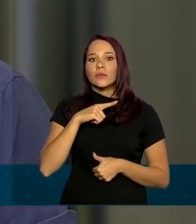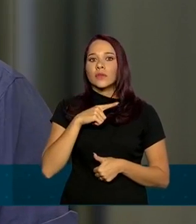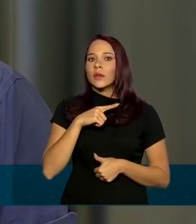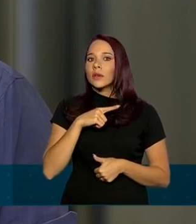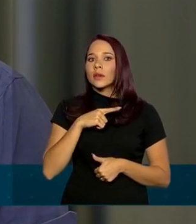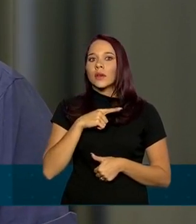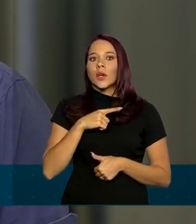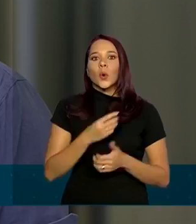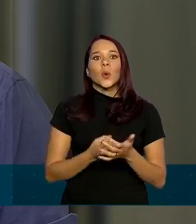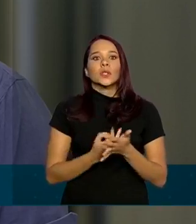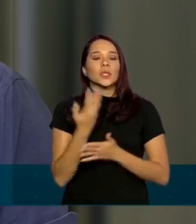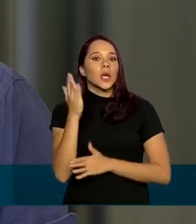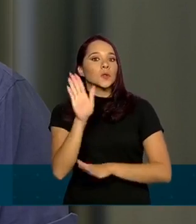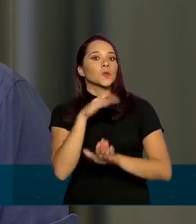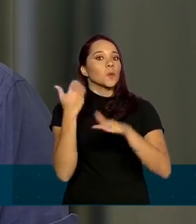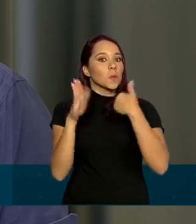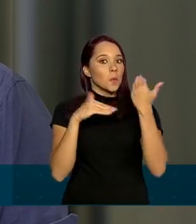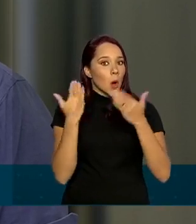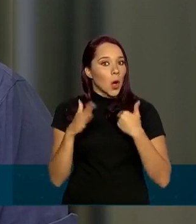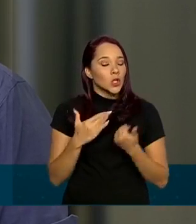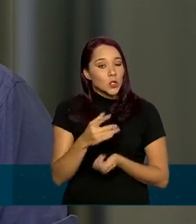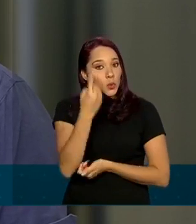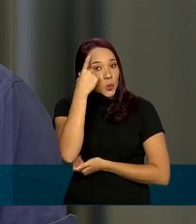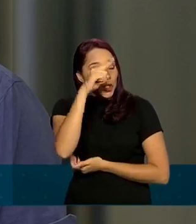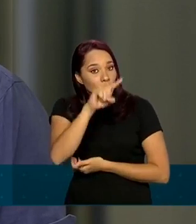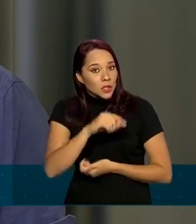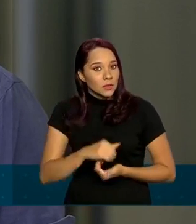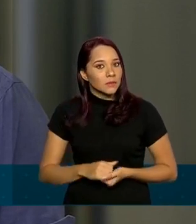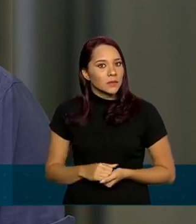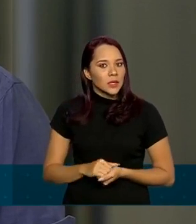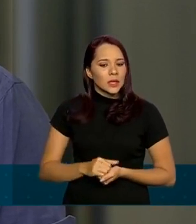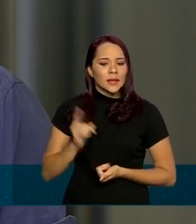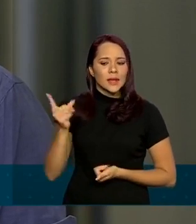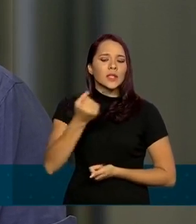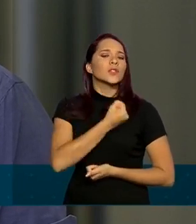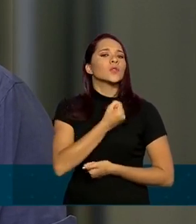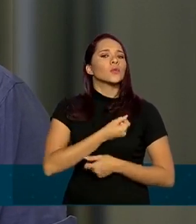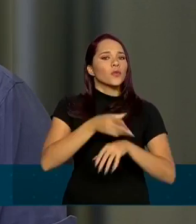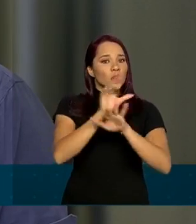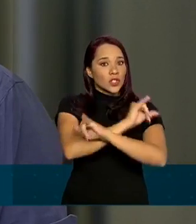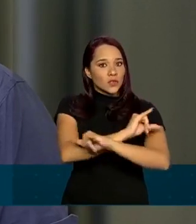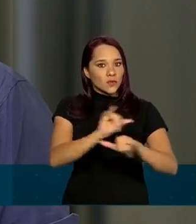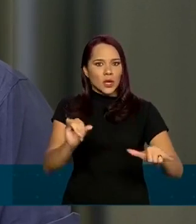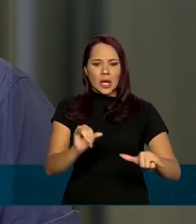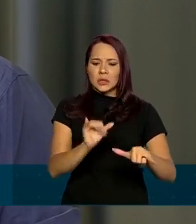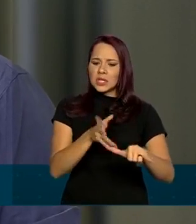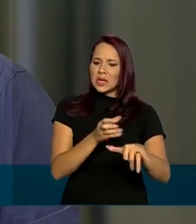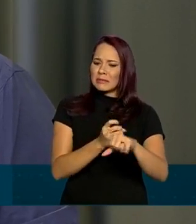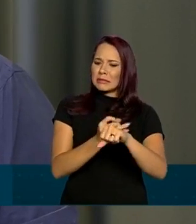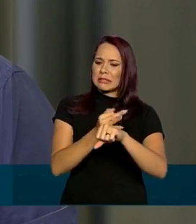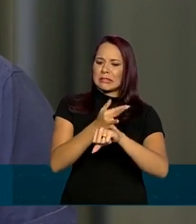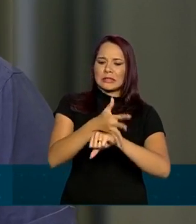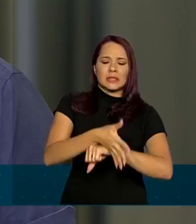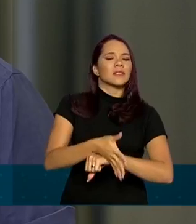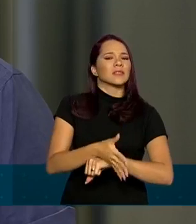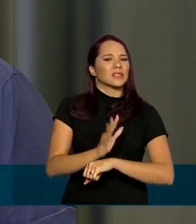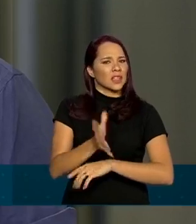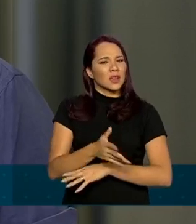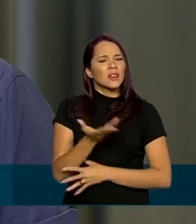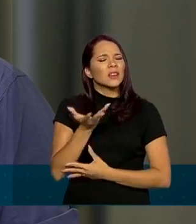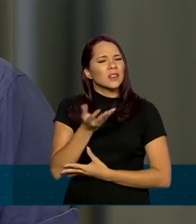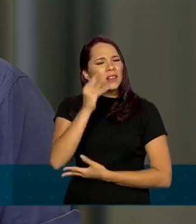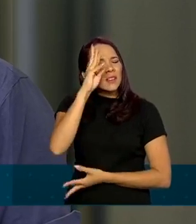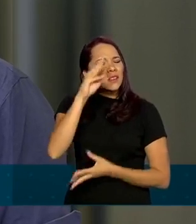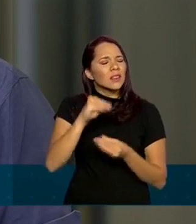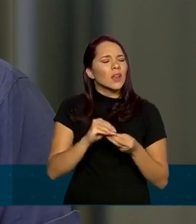mortes notificadas em um único dia e esse número foi divulgado bem tarde e eu queria